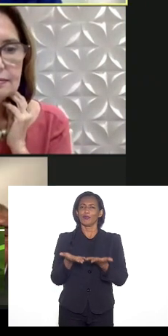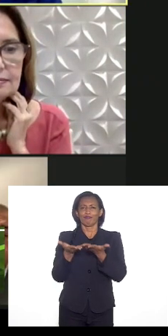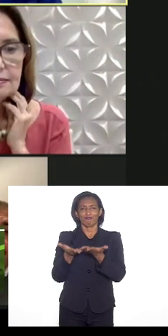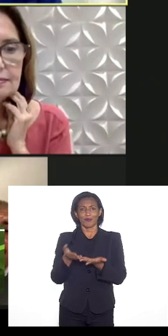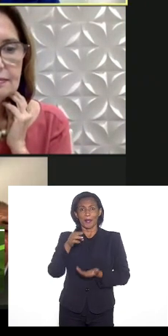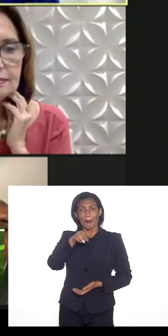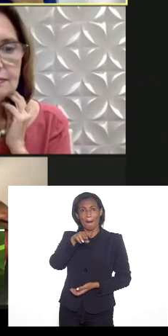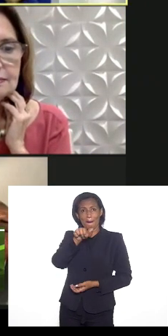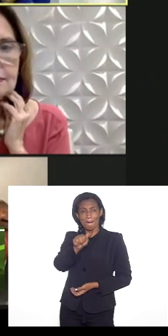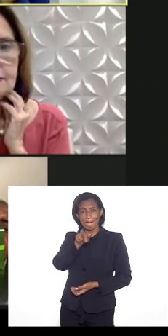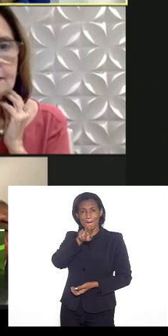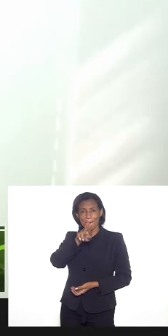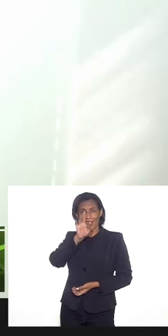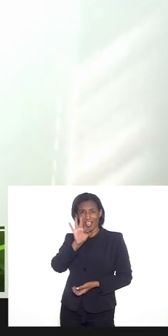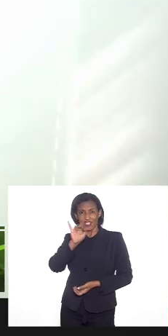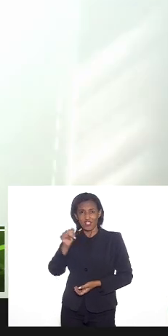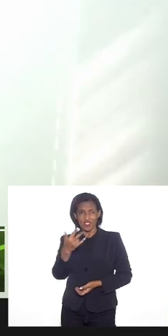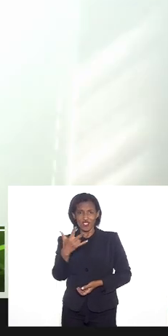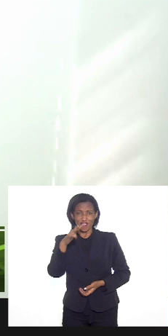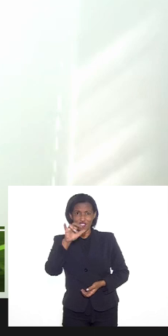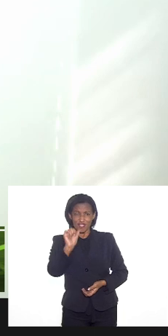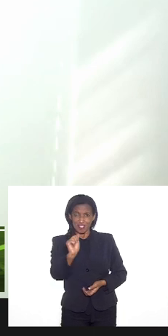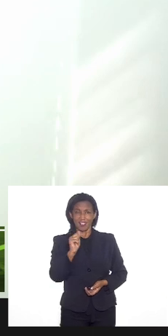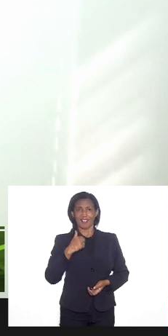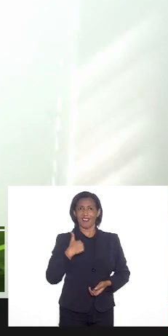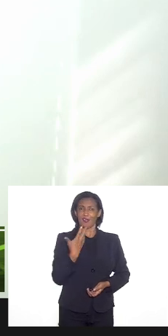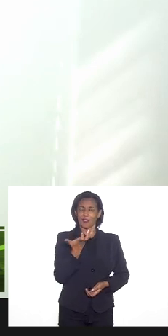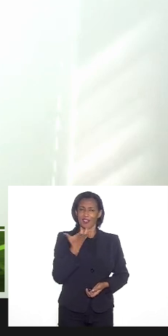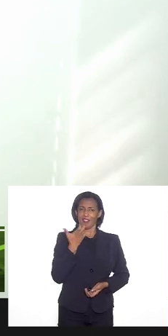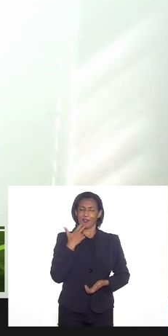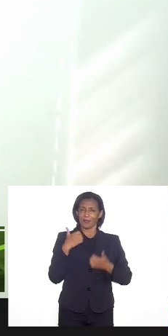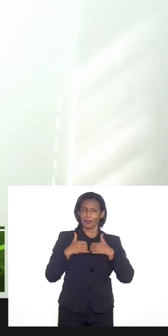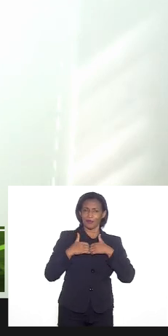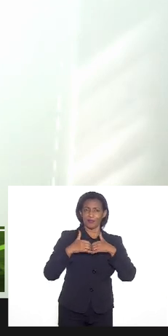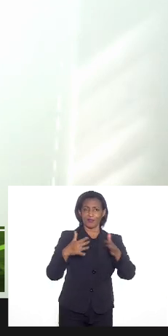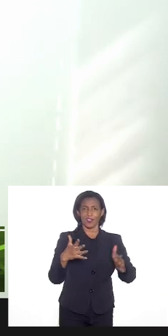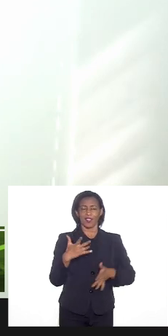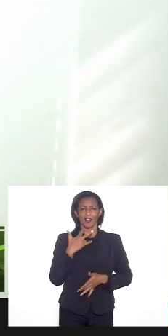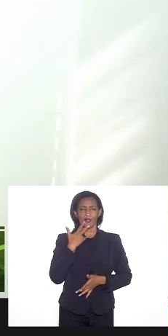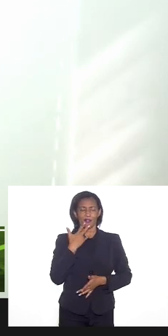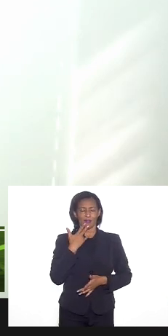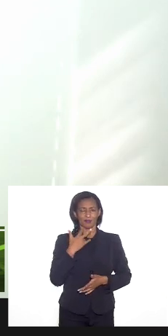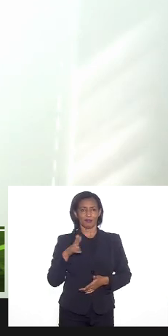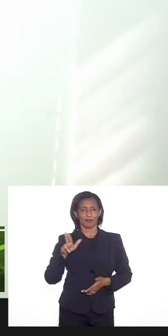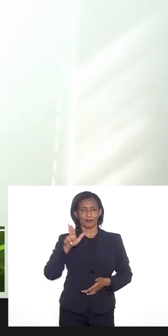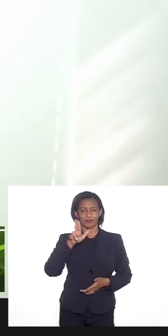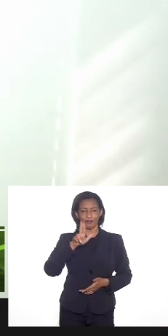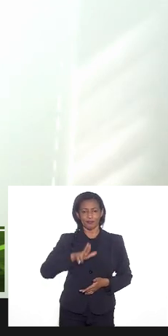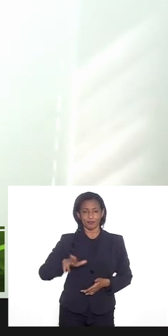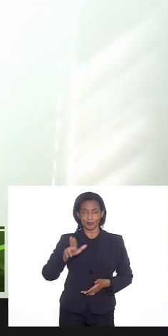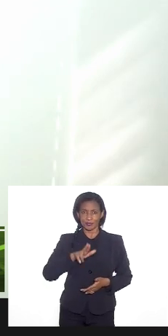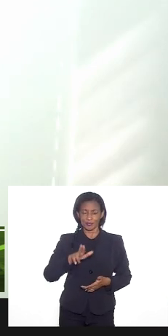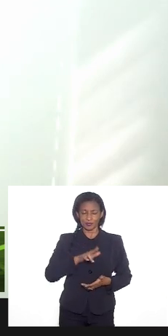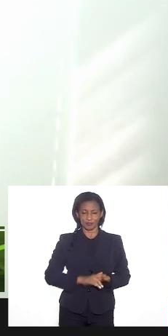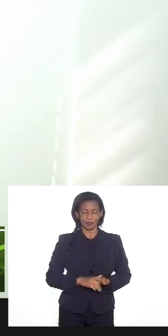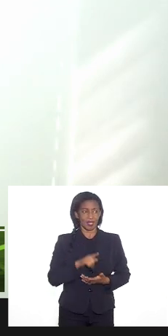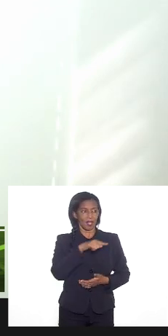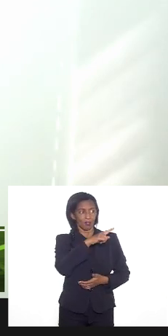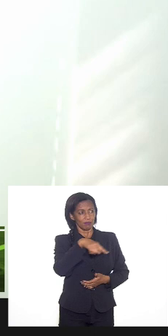quero eu quero começar a minha fala colocando alguns comentários aqui que eu acho que vai servir para os nossos palestrantes